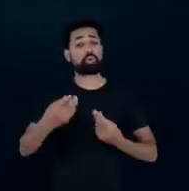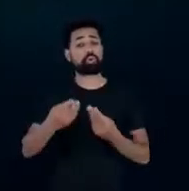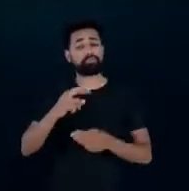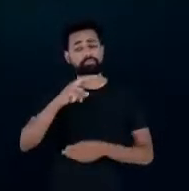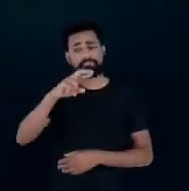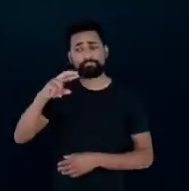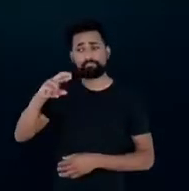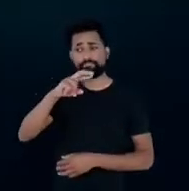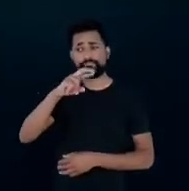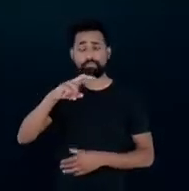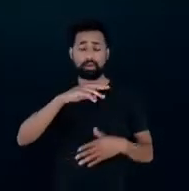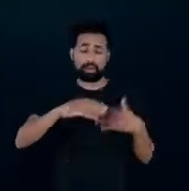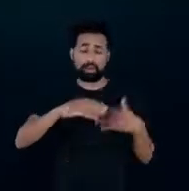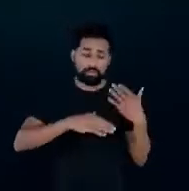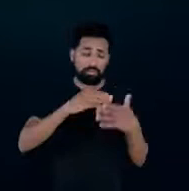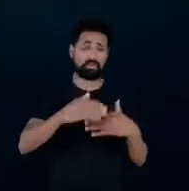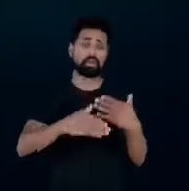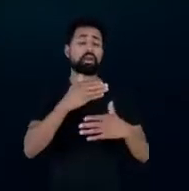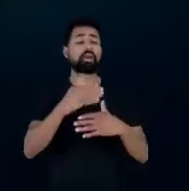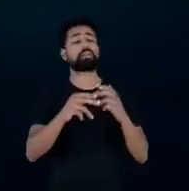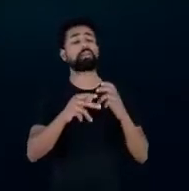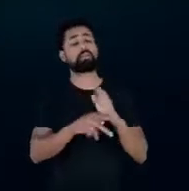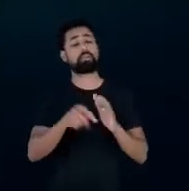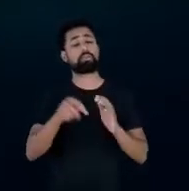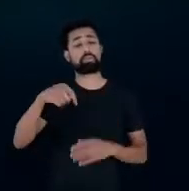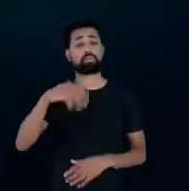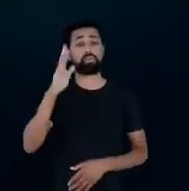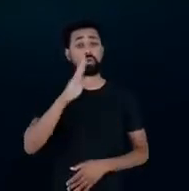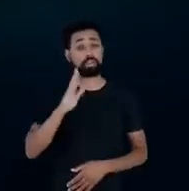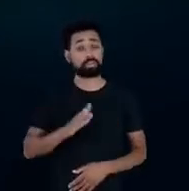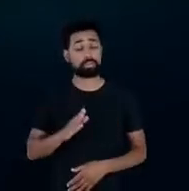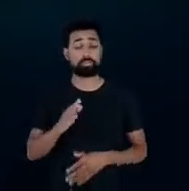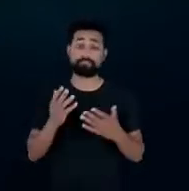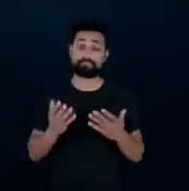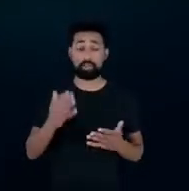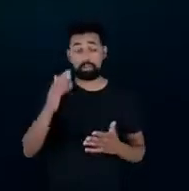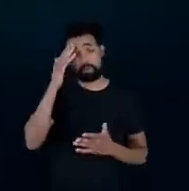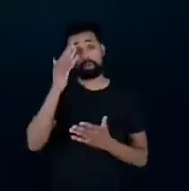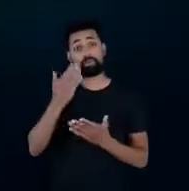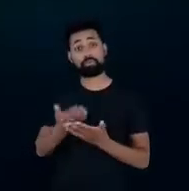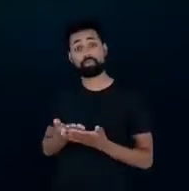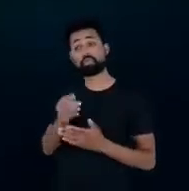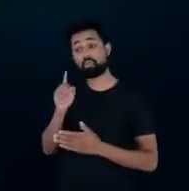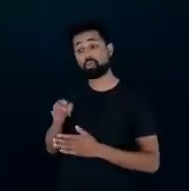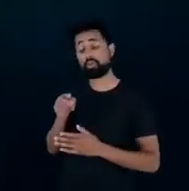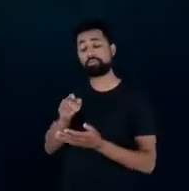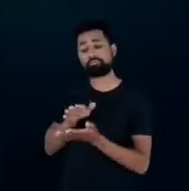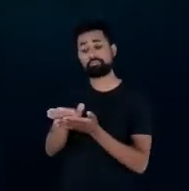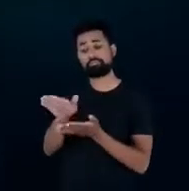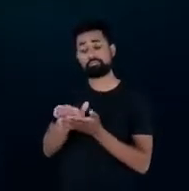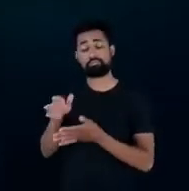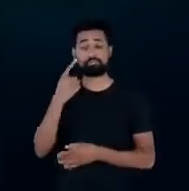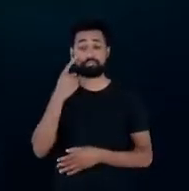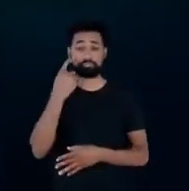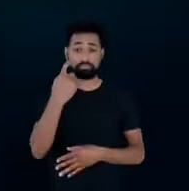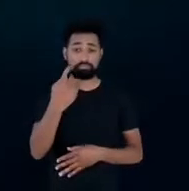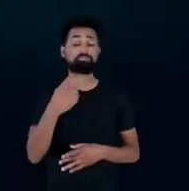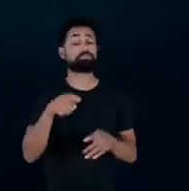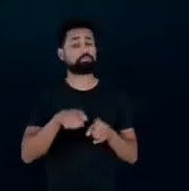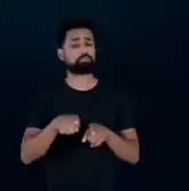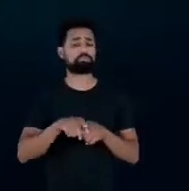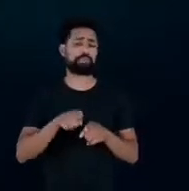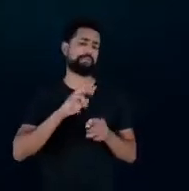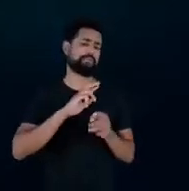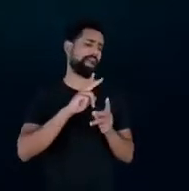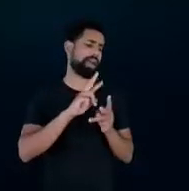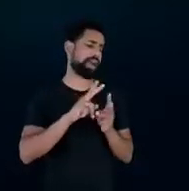dos avanços da eficiência energética no Brasil. Então, acho que também é uma publicação de muito interesse. E temos uma série de outros